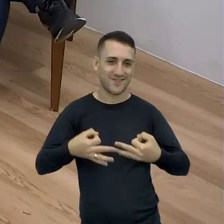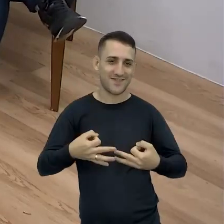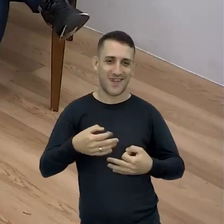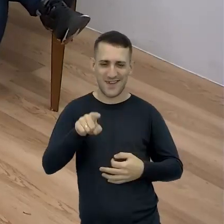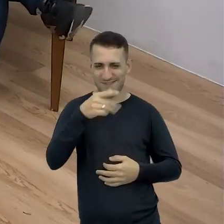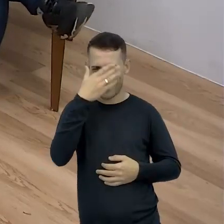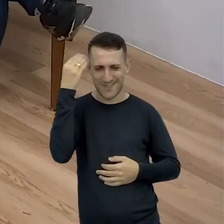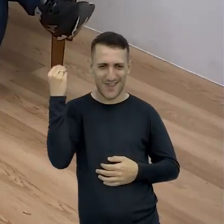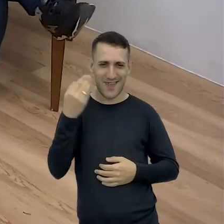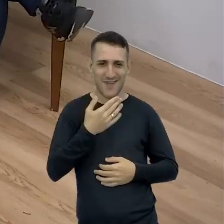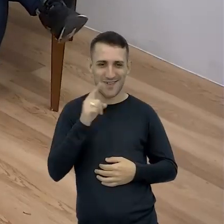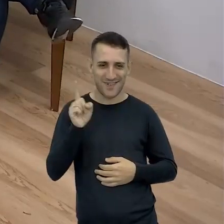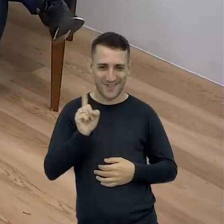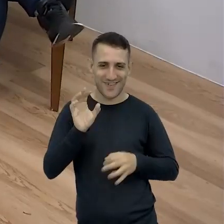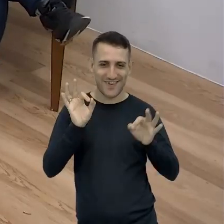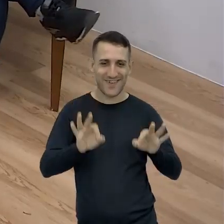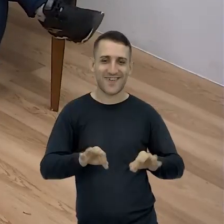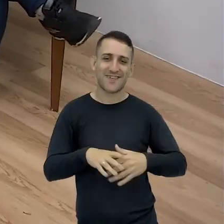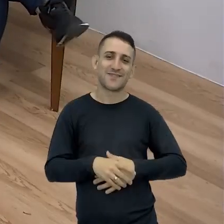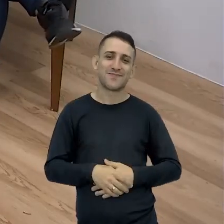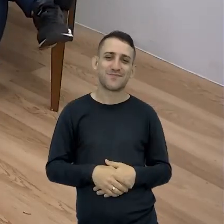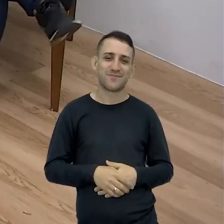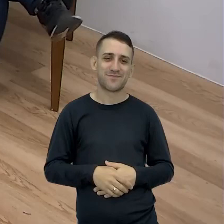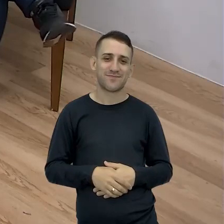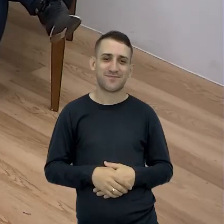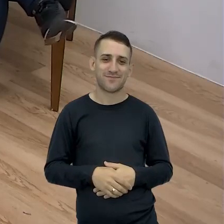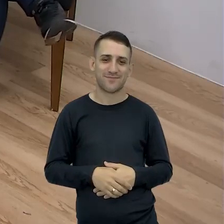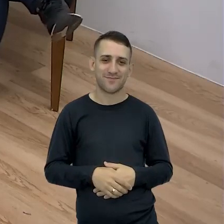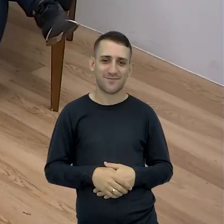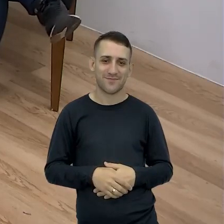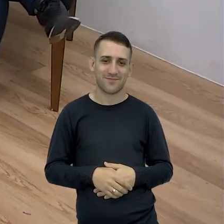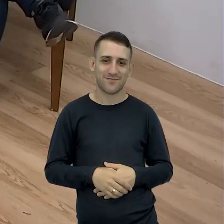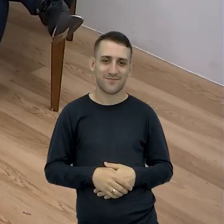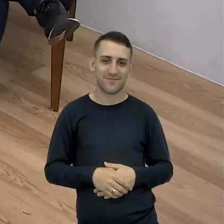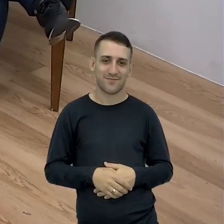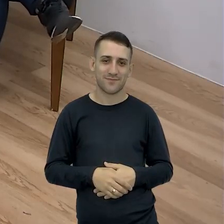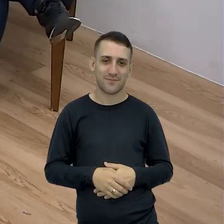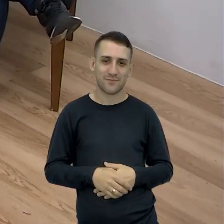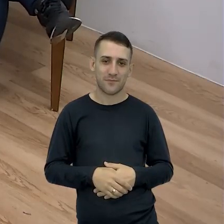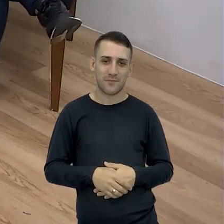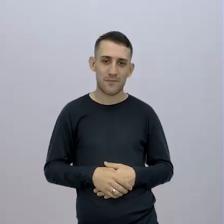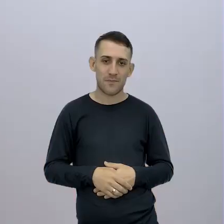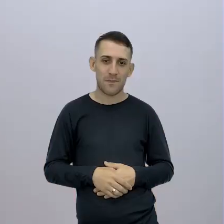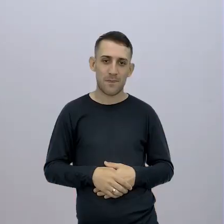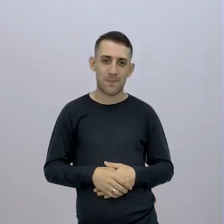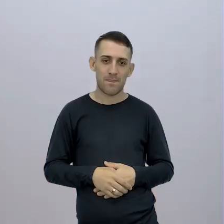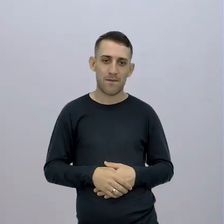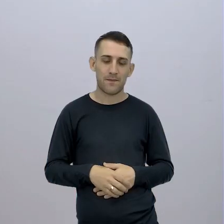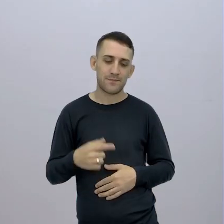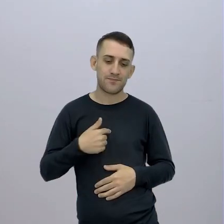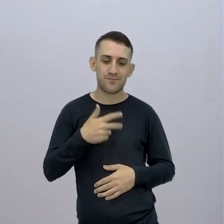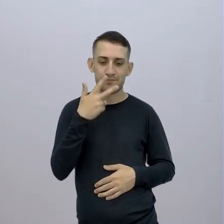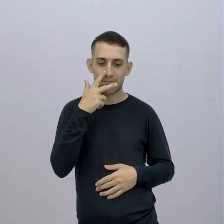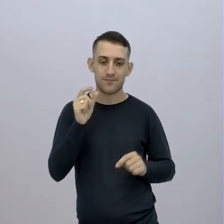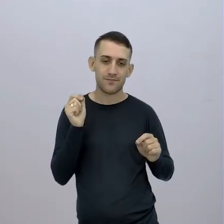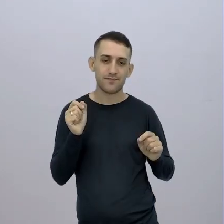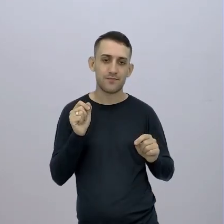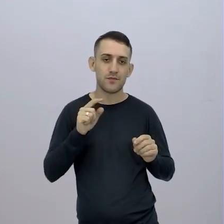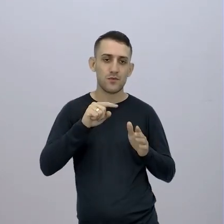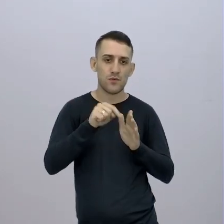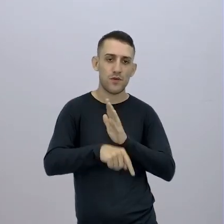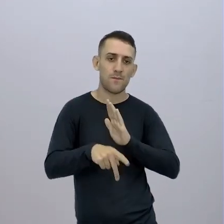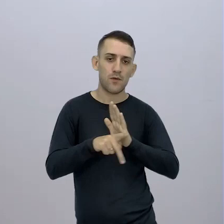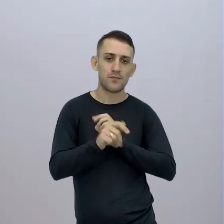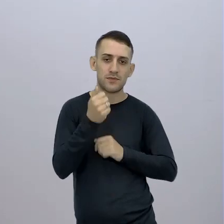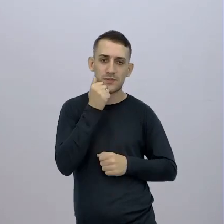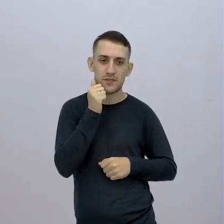lá A gente É muita gente Deixa lá Muito bem Essa foi a atividade 2 Bacana Atividade 2 Eu achei Esse aprofundamento